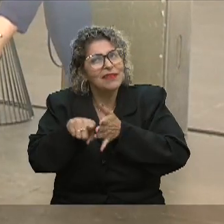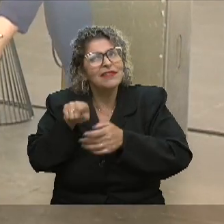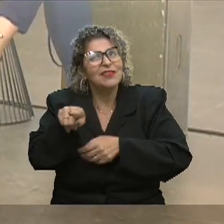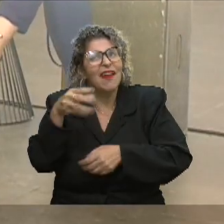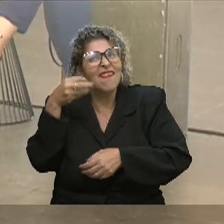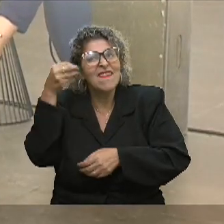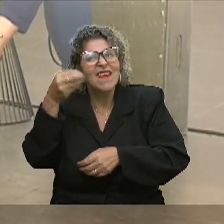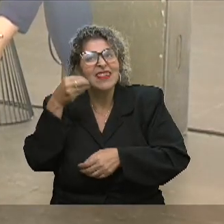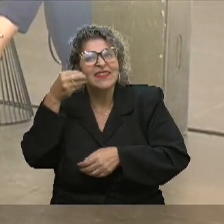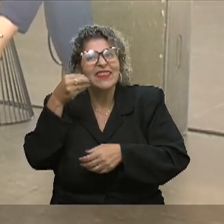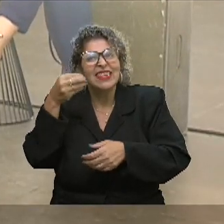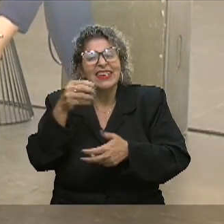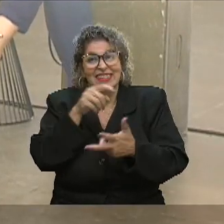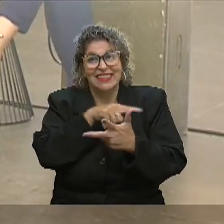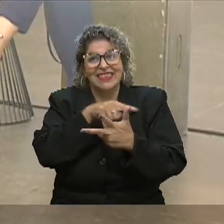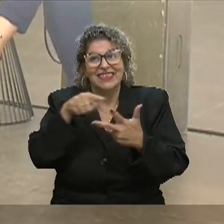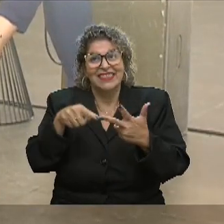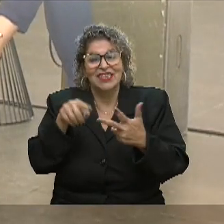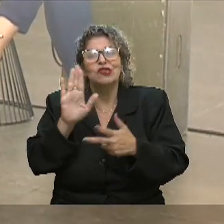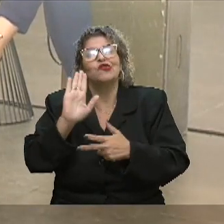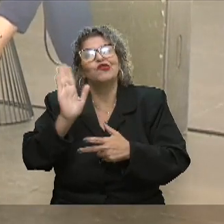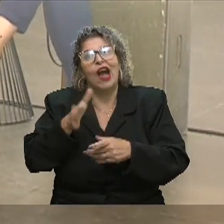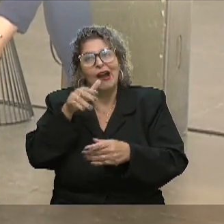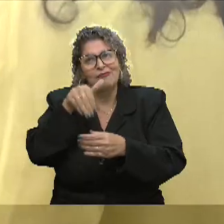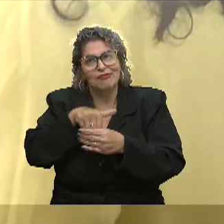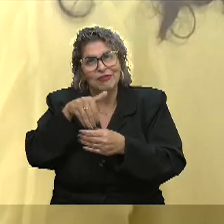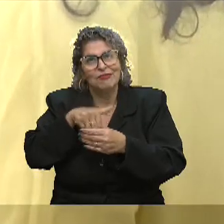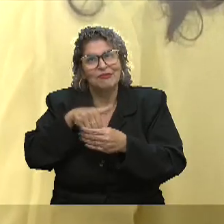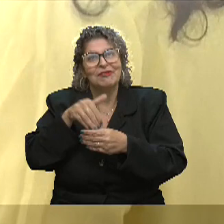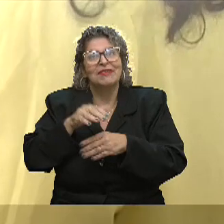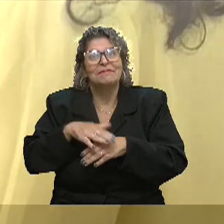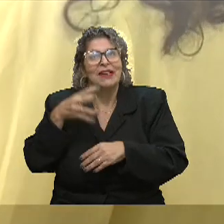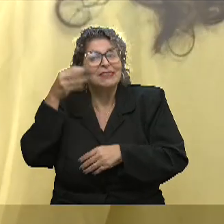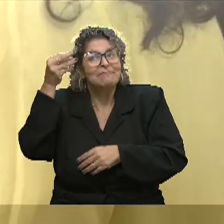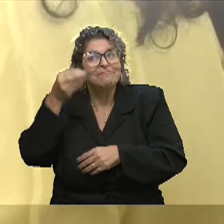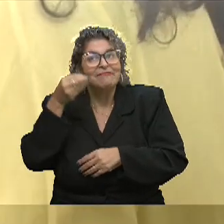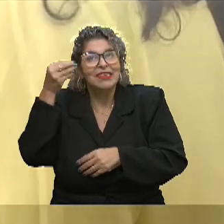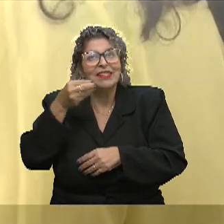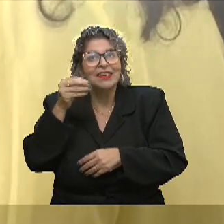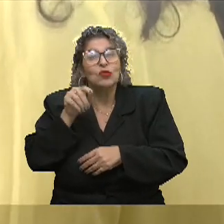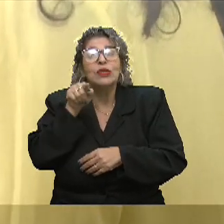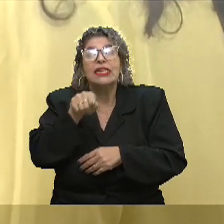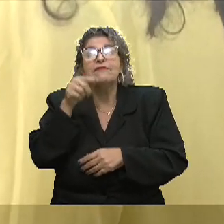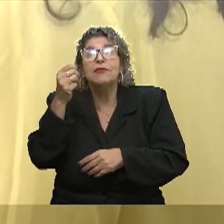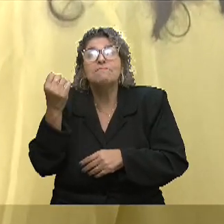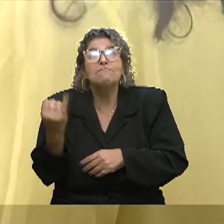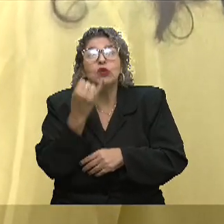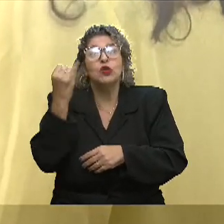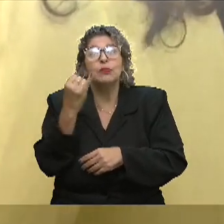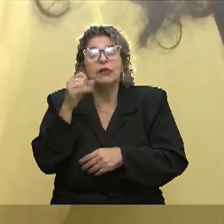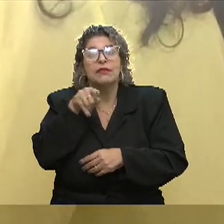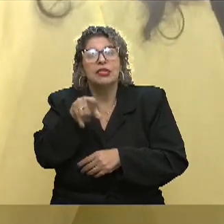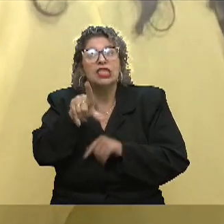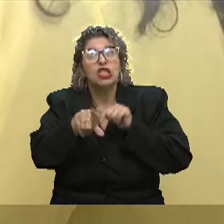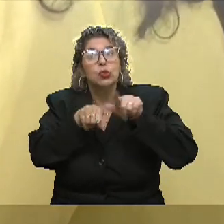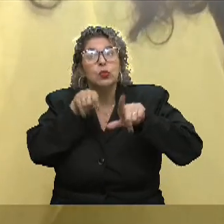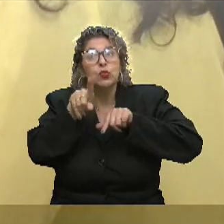experiente entre as três aqui, né, já votaste mais vezes do que as gurias. O que determinou, assim, para ti sempre a questão de